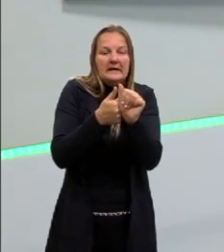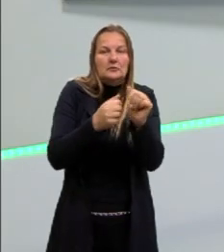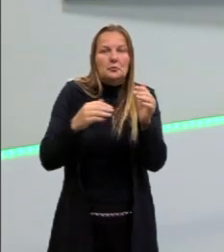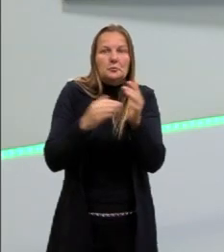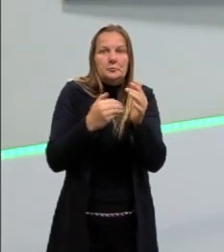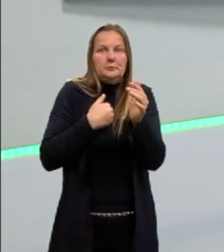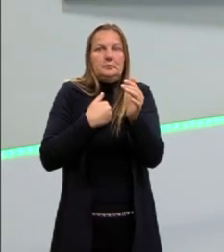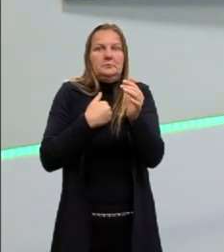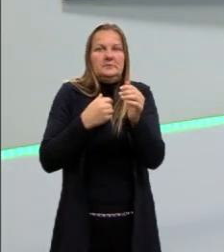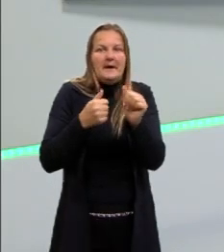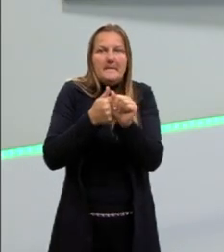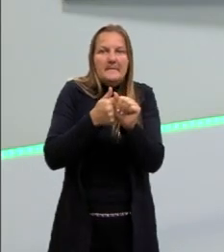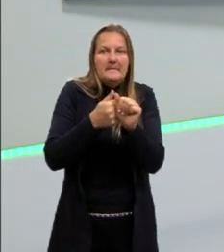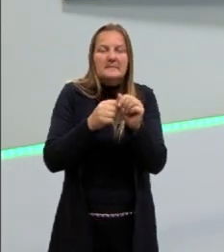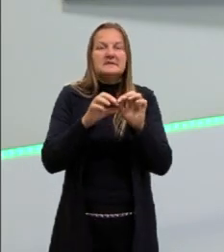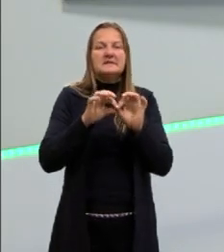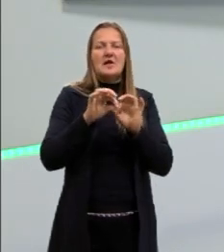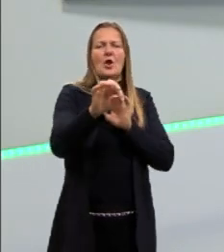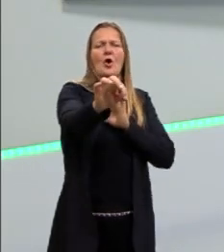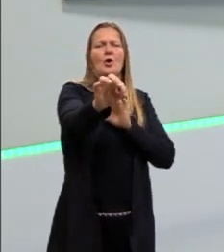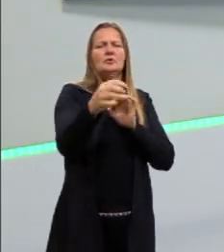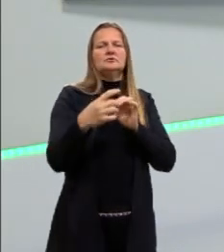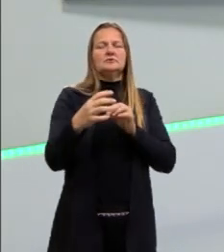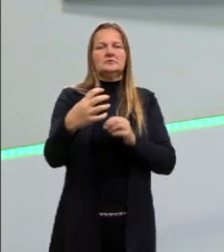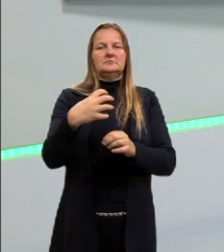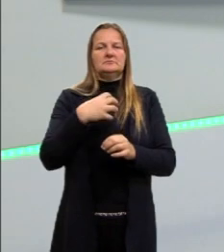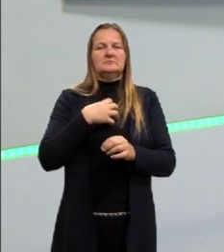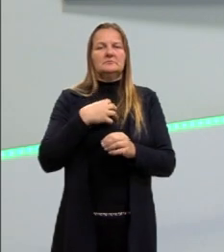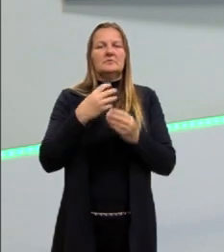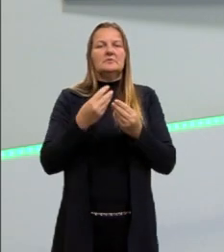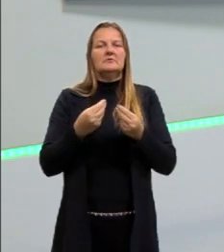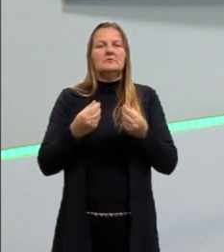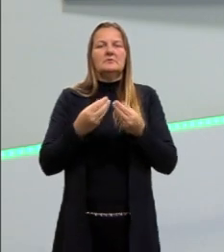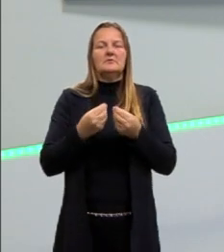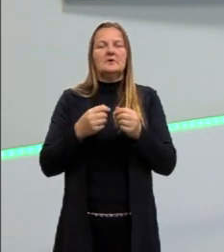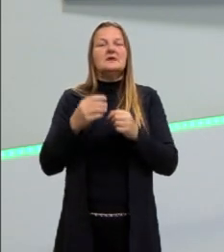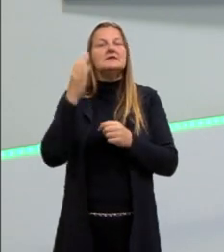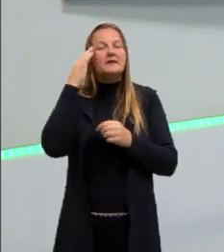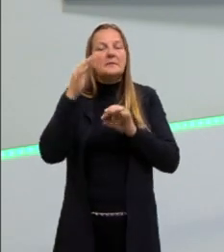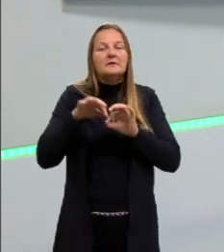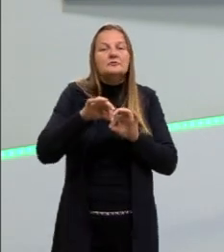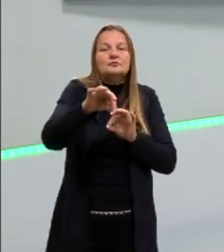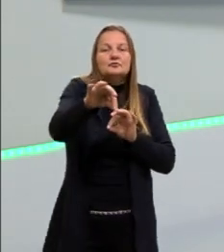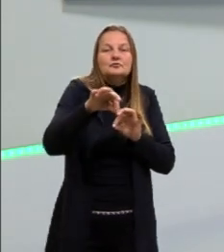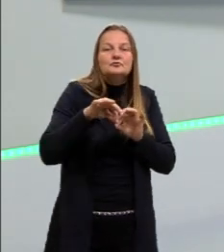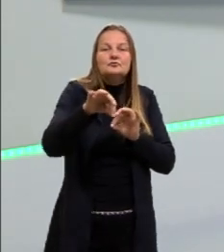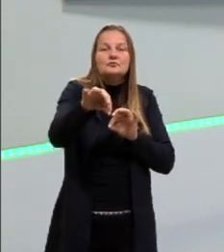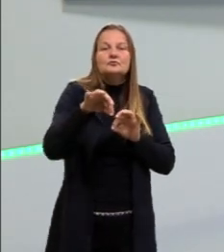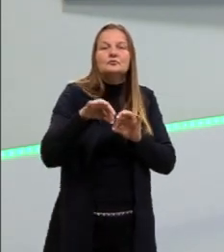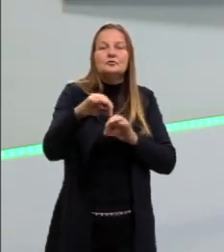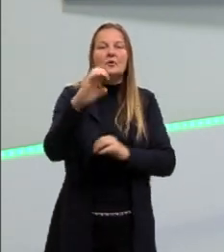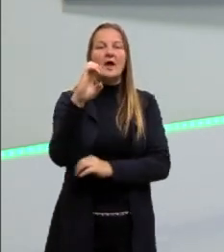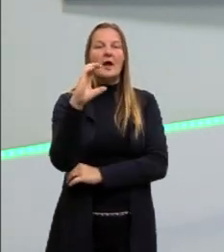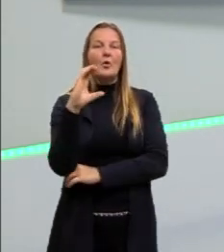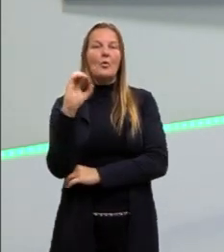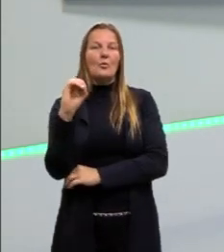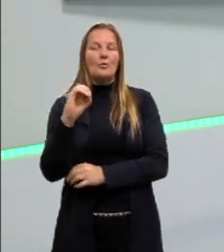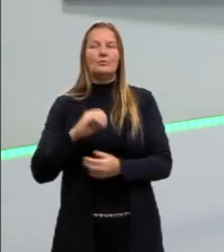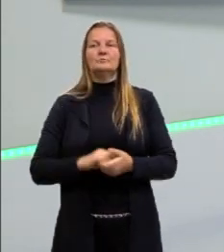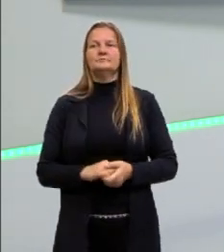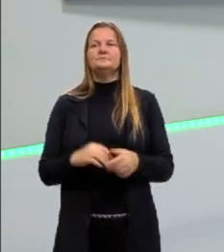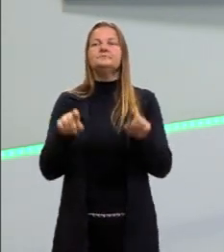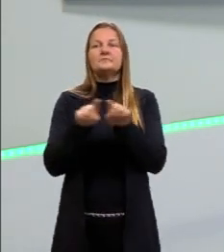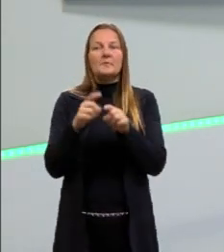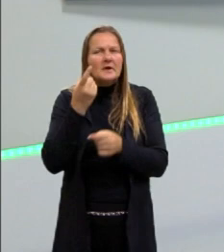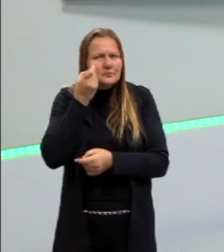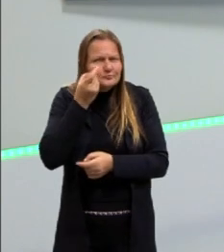mais longe. Se o som voltar com muita intensidade é porque ela está pertinho. Então ele tem que cuidar disso. Outra coisa